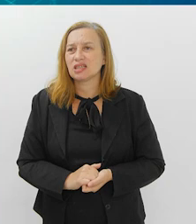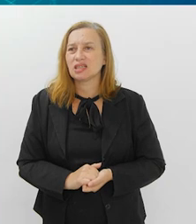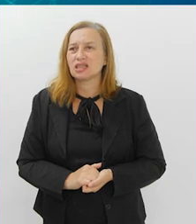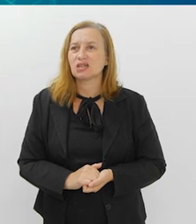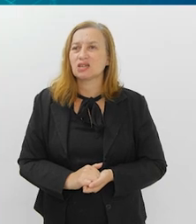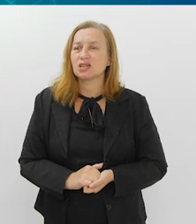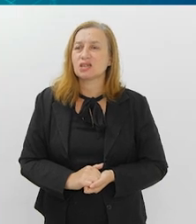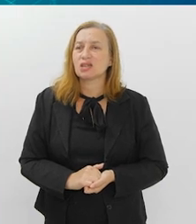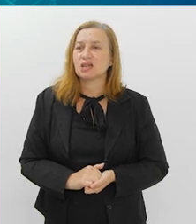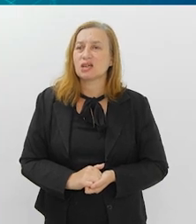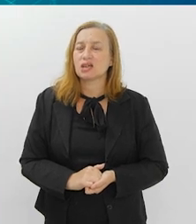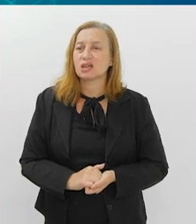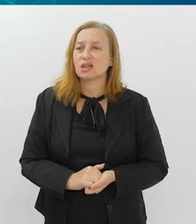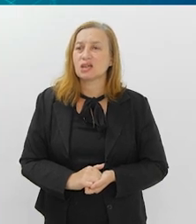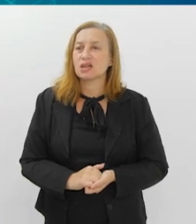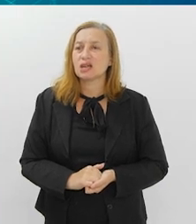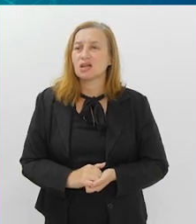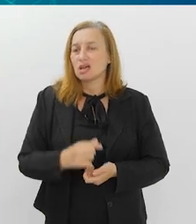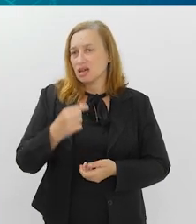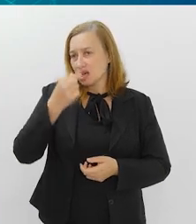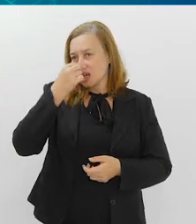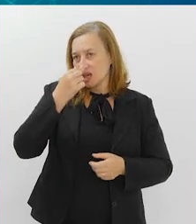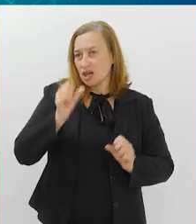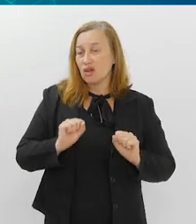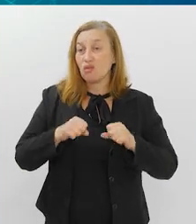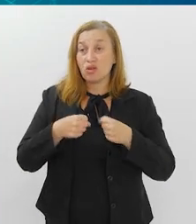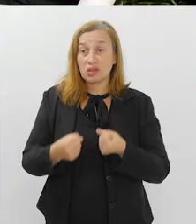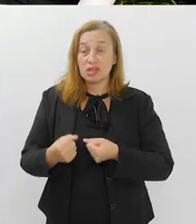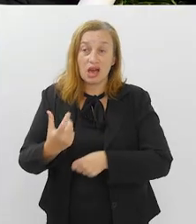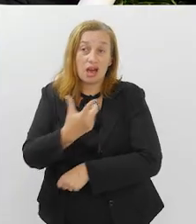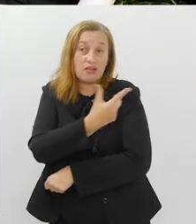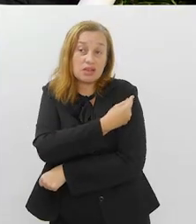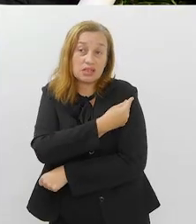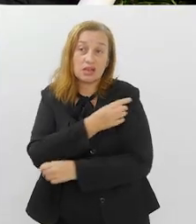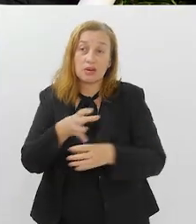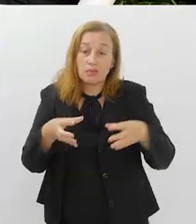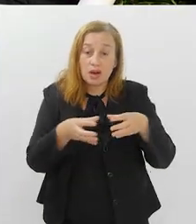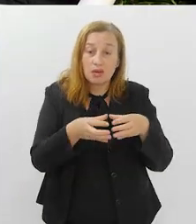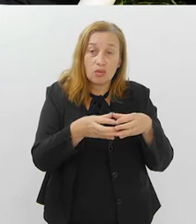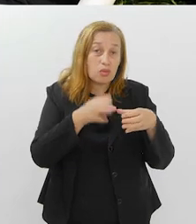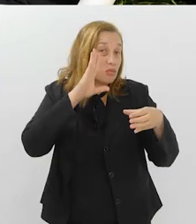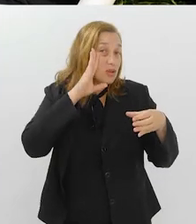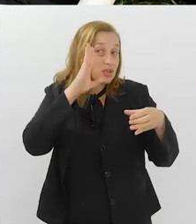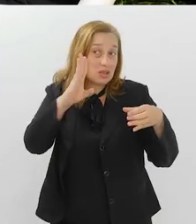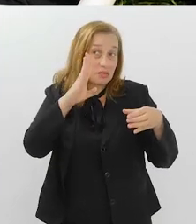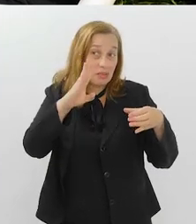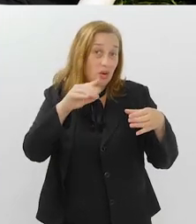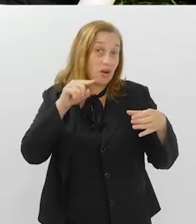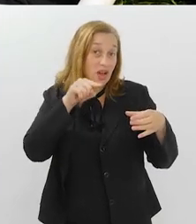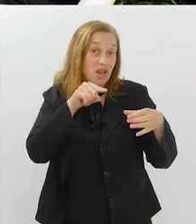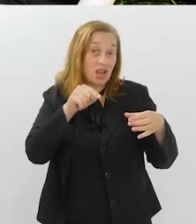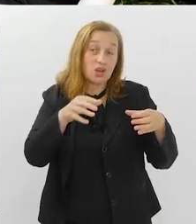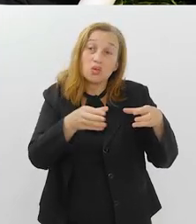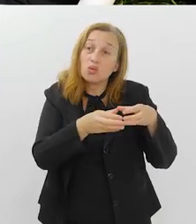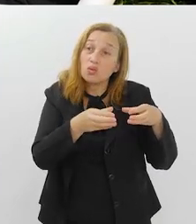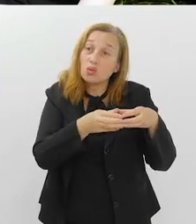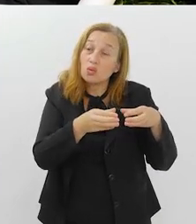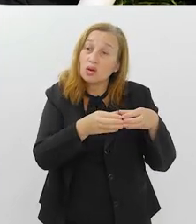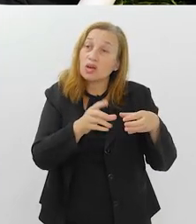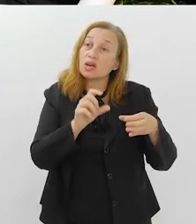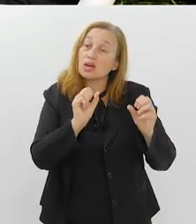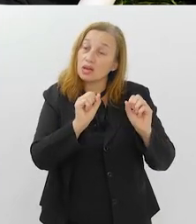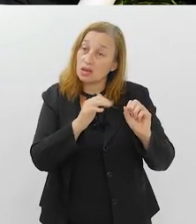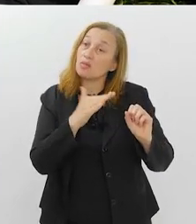vão ser vacinações anuais, reforços anuais para grupos específicos, que são aqueles grupos